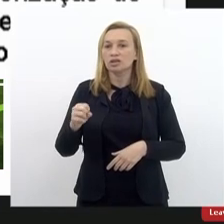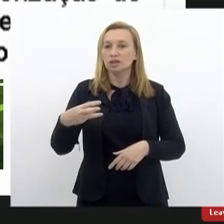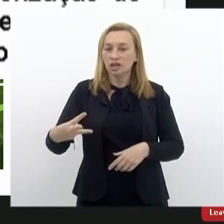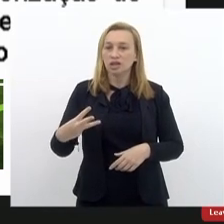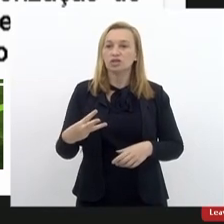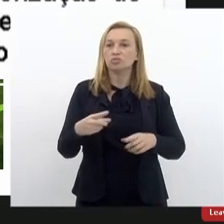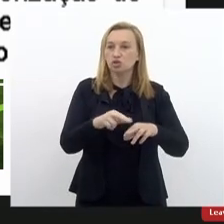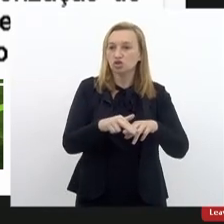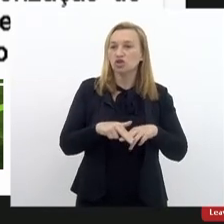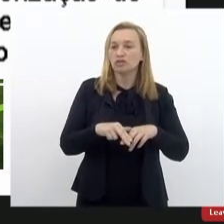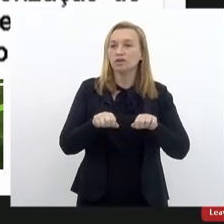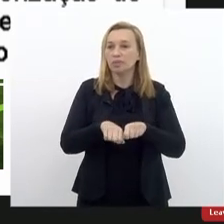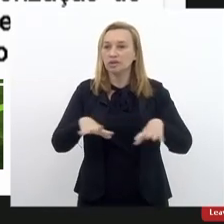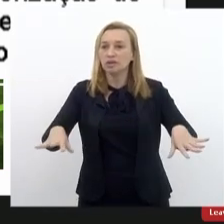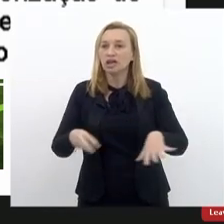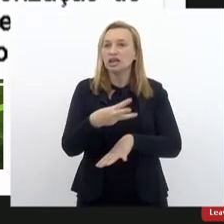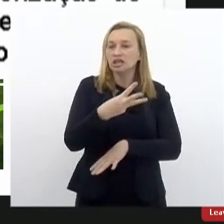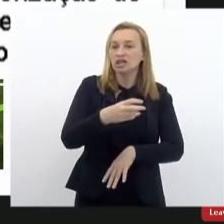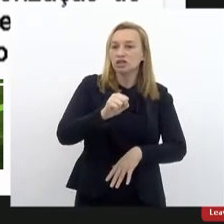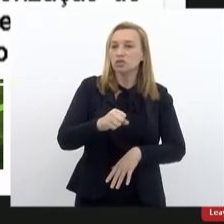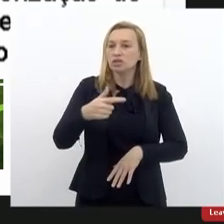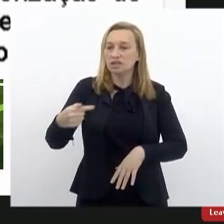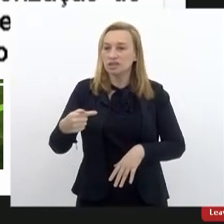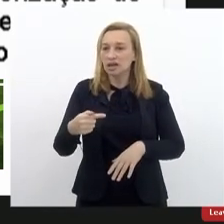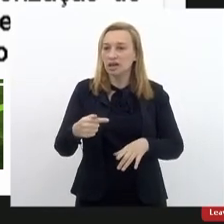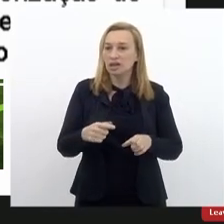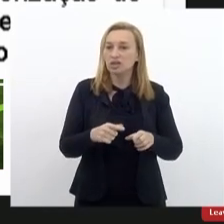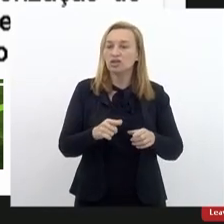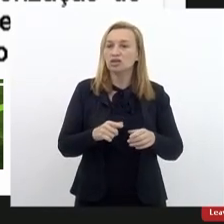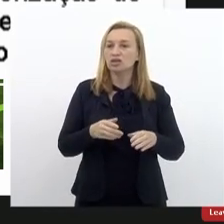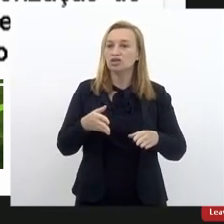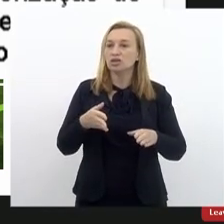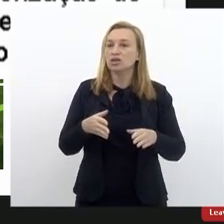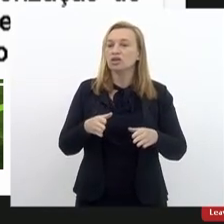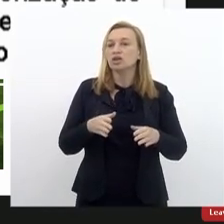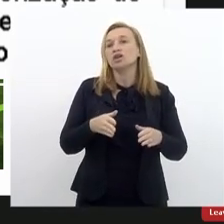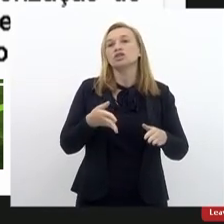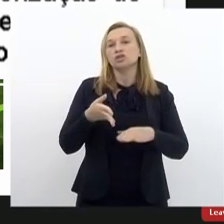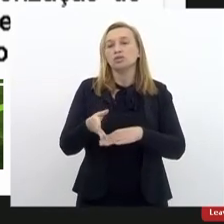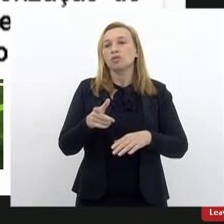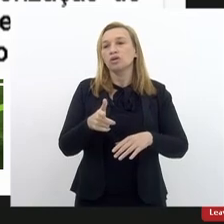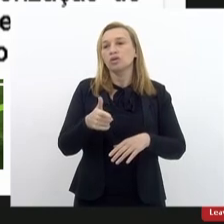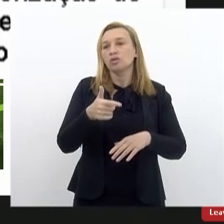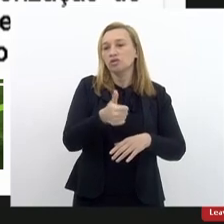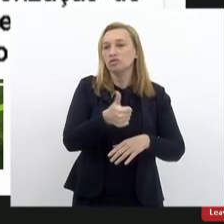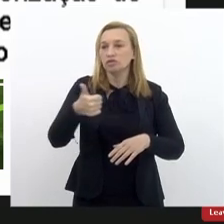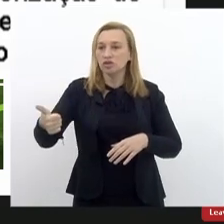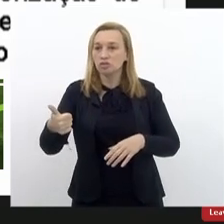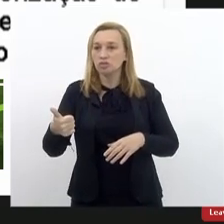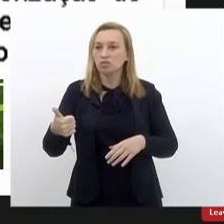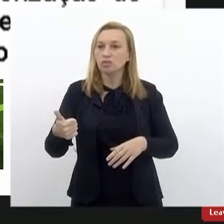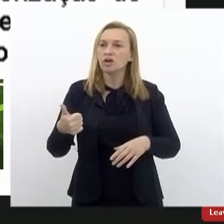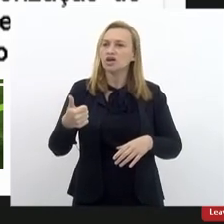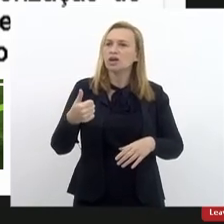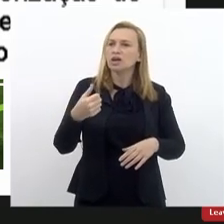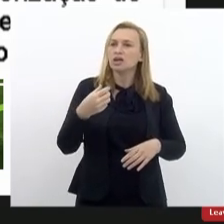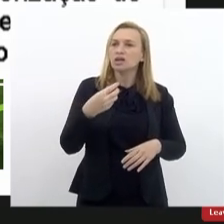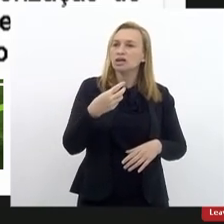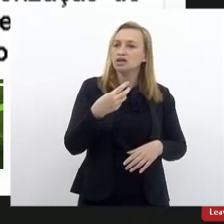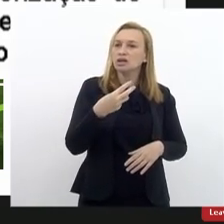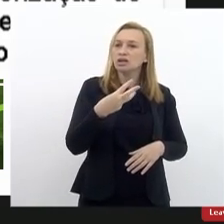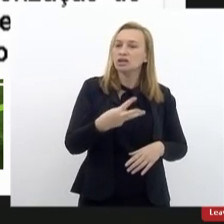387, a Deliberação 387, estendeu o ano letivo de 2021. E a Deliberação 388, fixou normas para autorização e